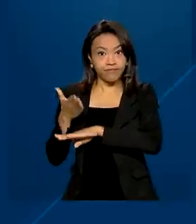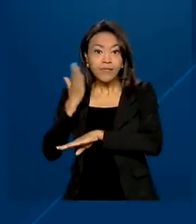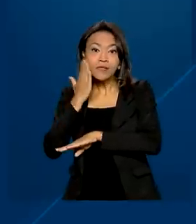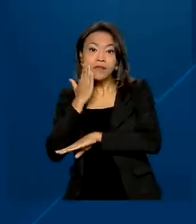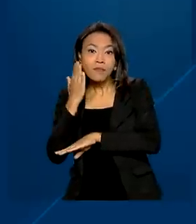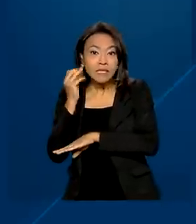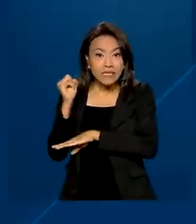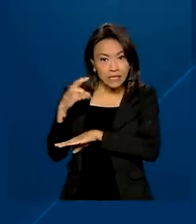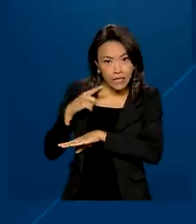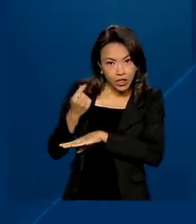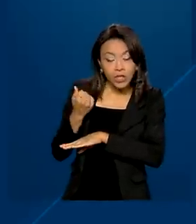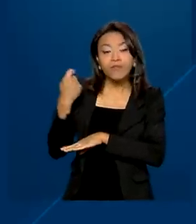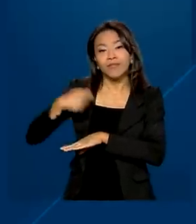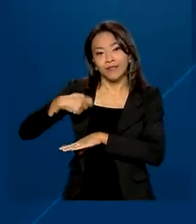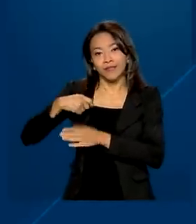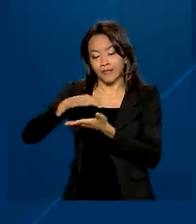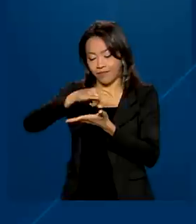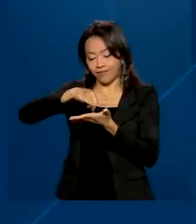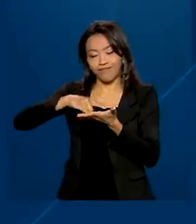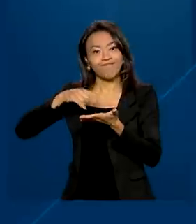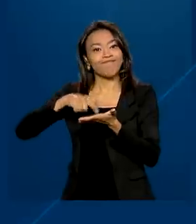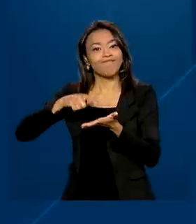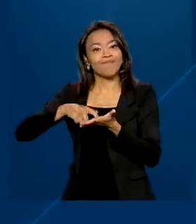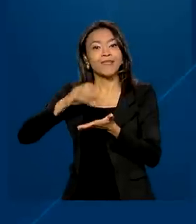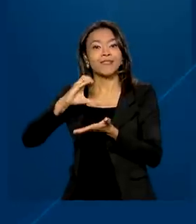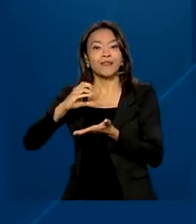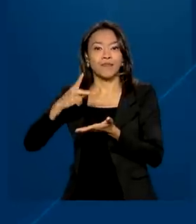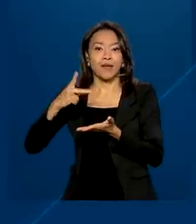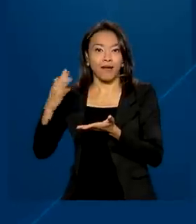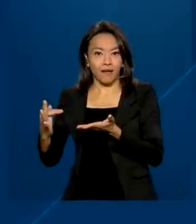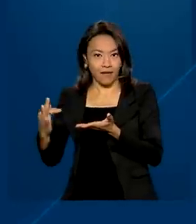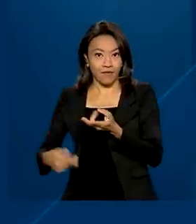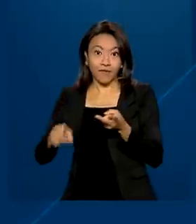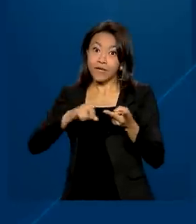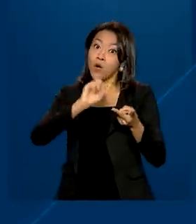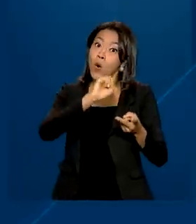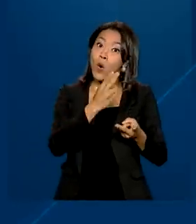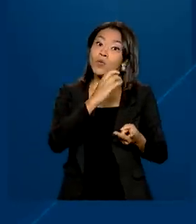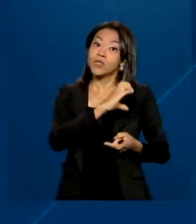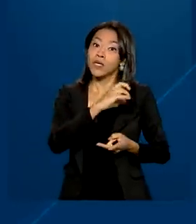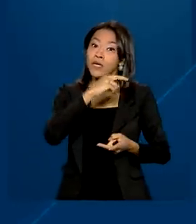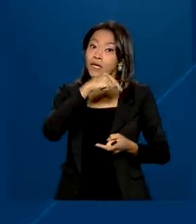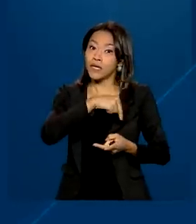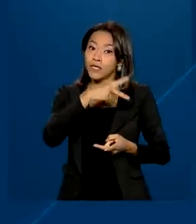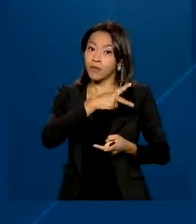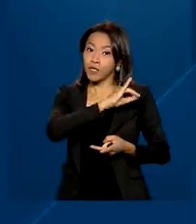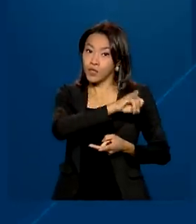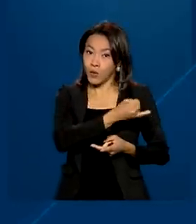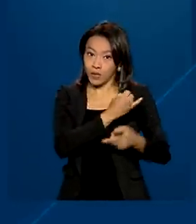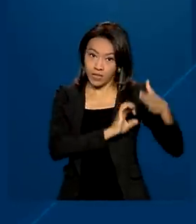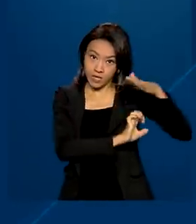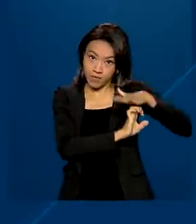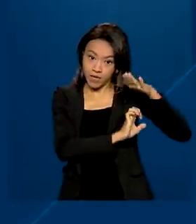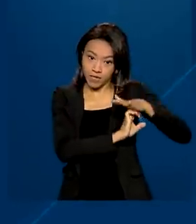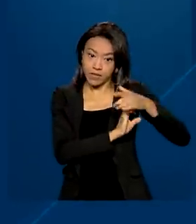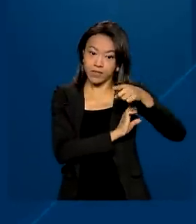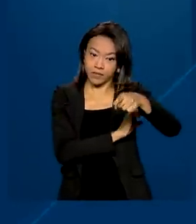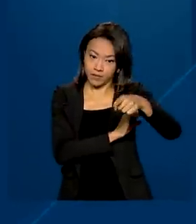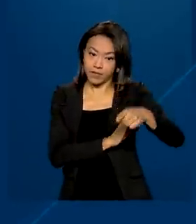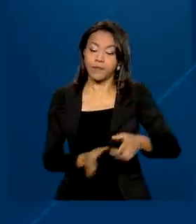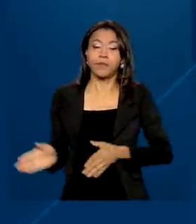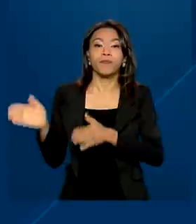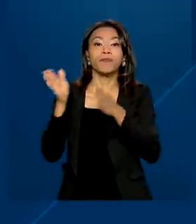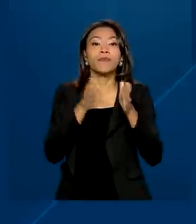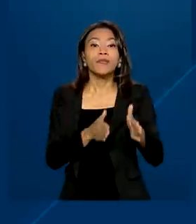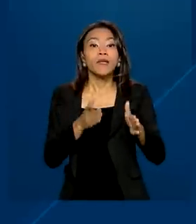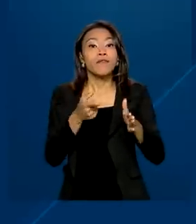necessário ter em mãos o CPF, no caso das pessoas físicas, ou o CNPJ, no caso das empresas. A página